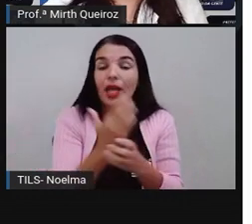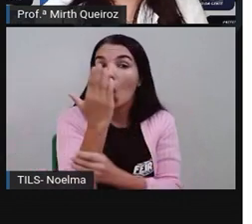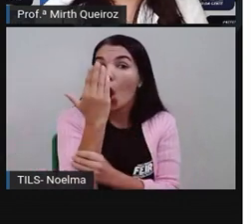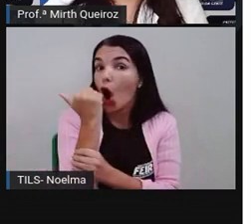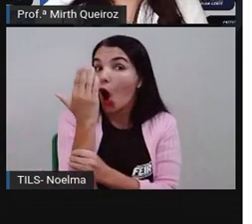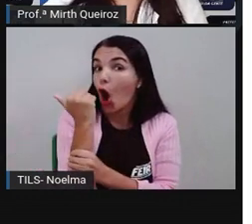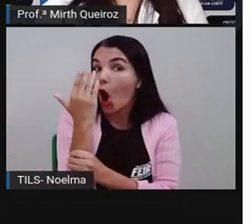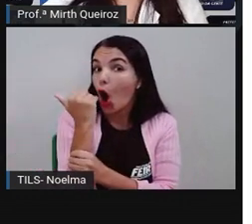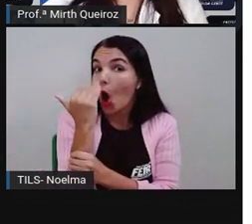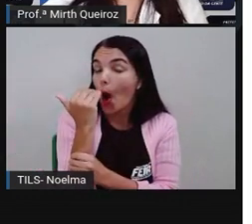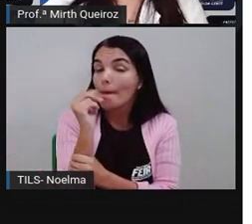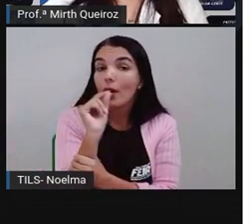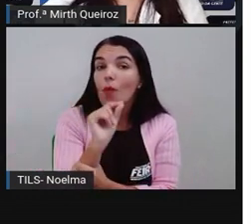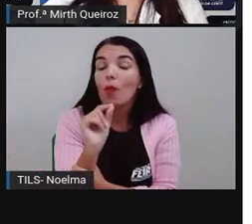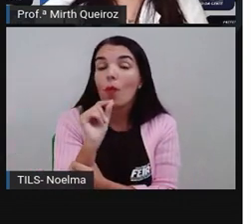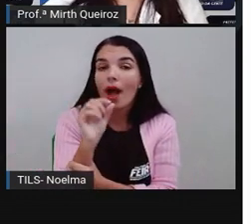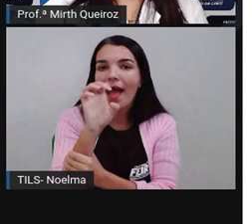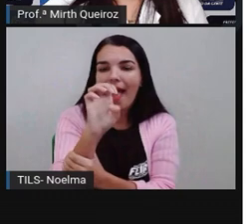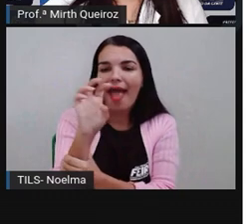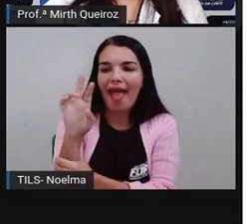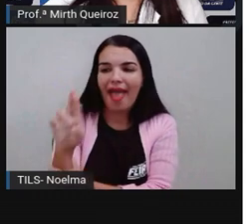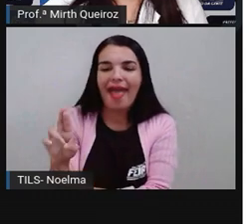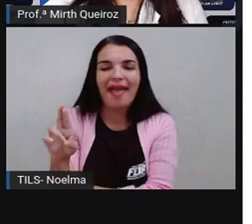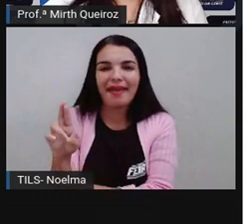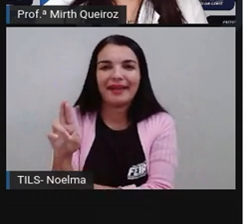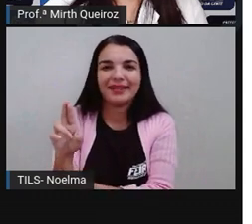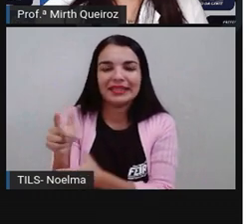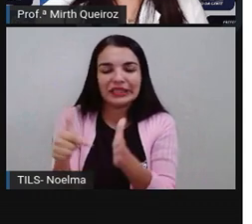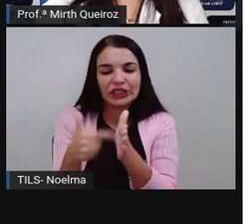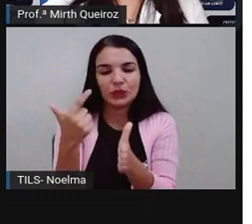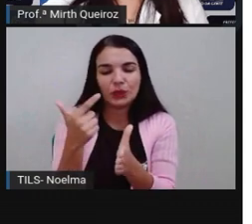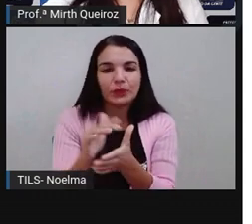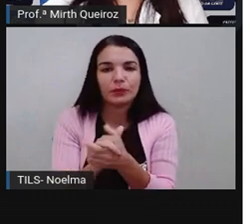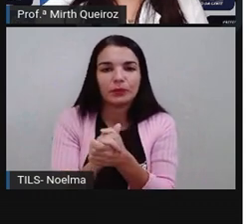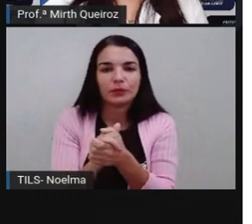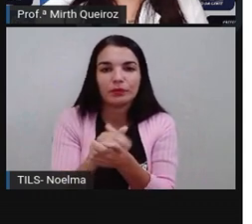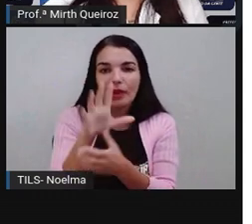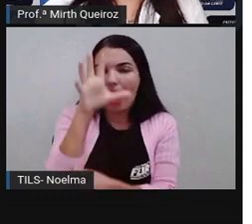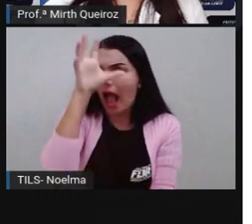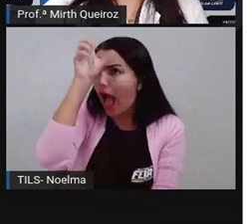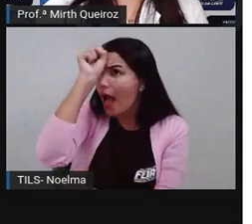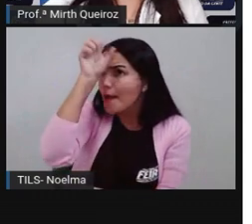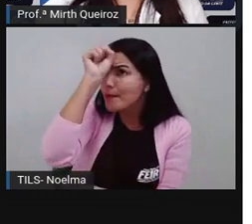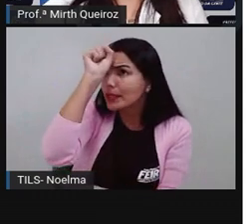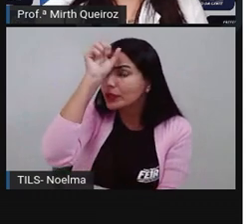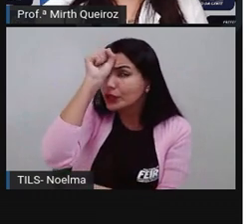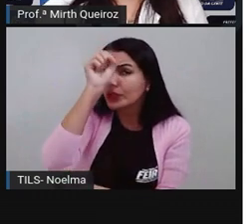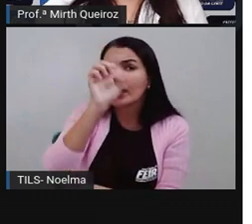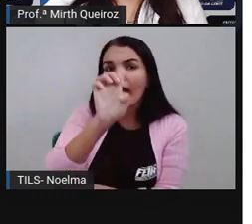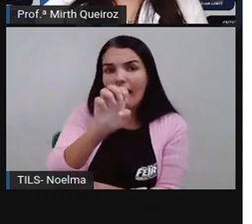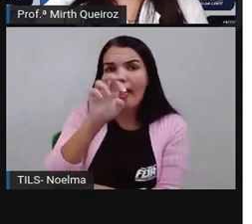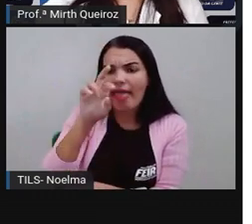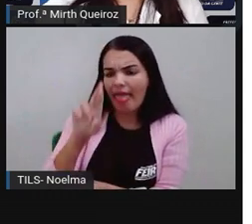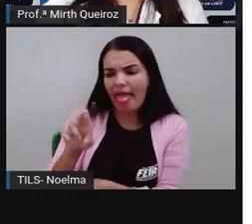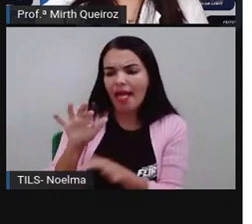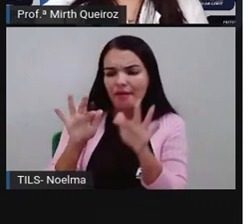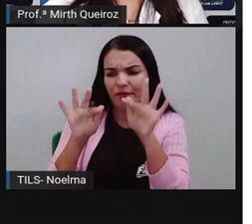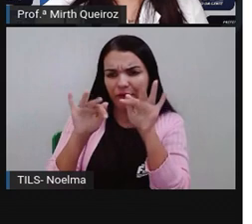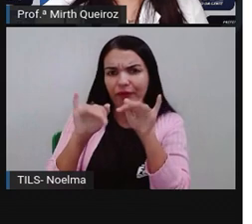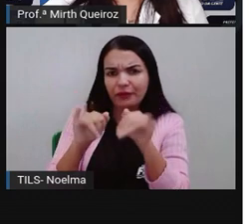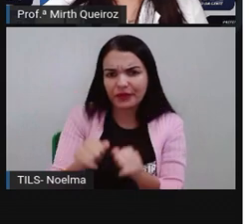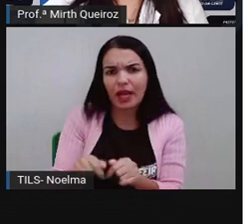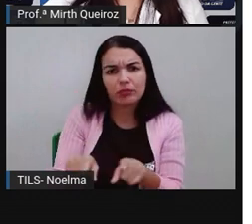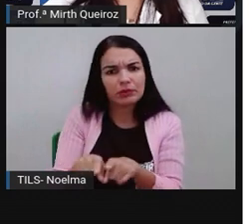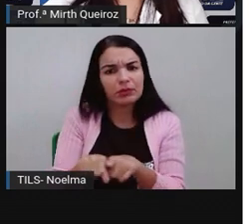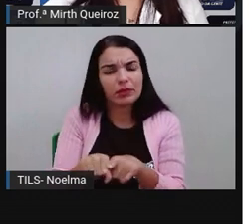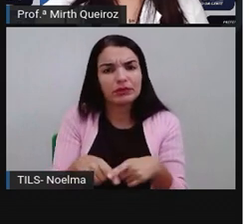comer. Segunda conjugação. Termina em ER. Aprendi, do verbo aprender. Termina em